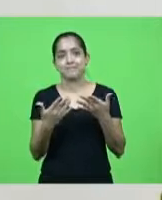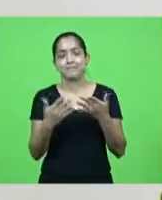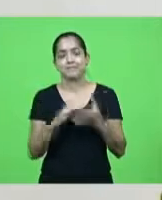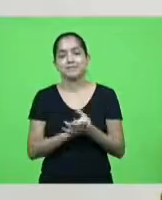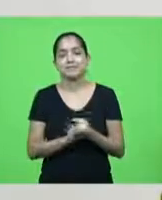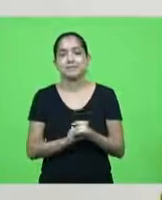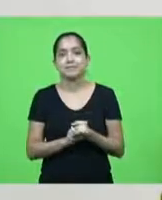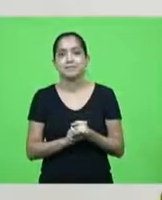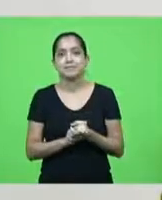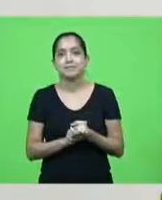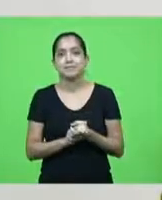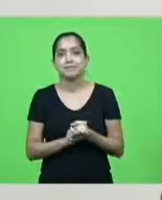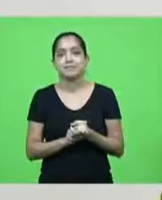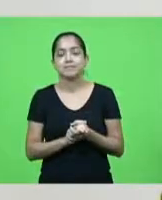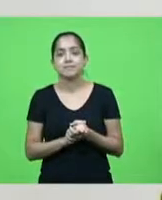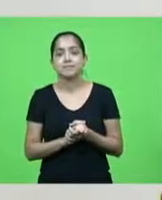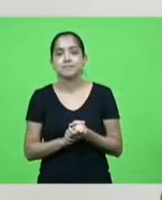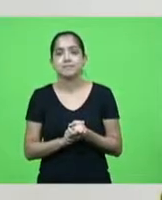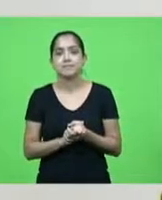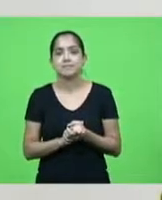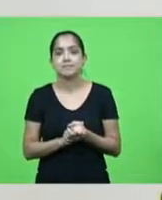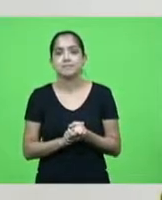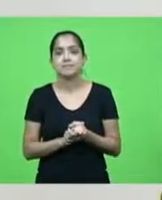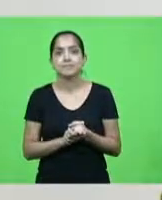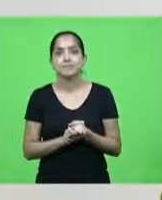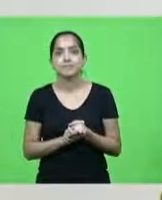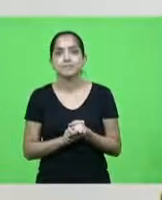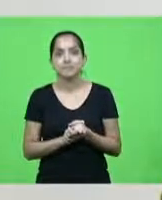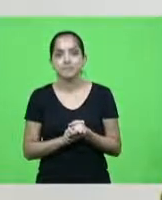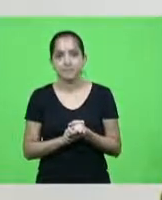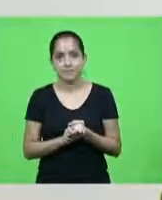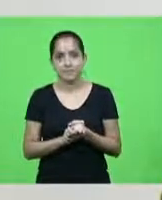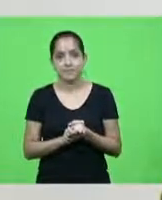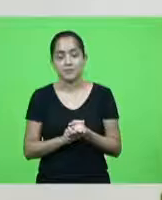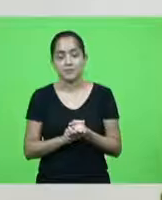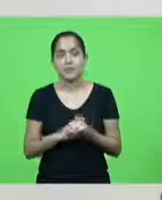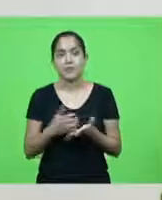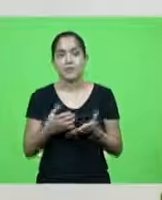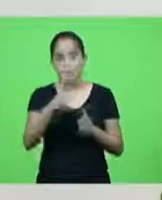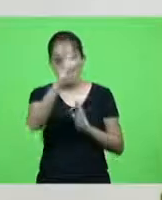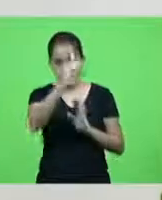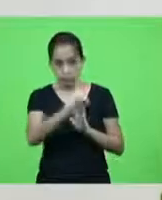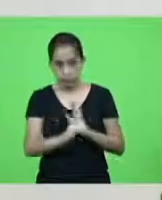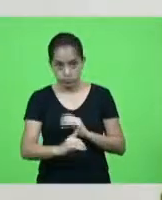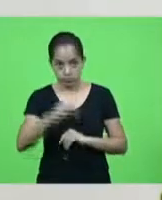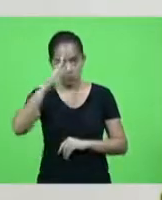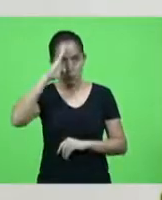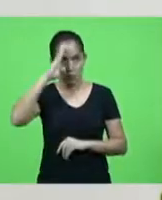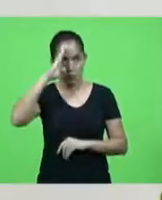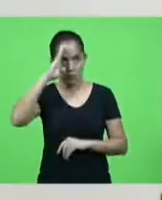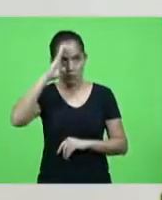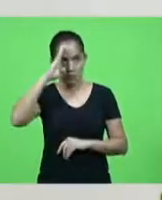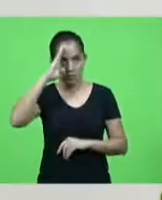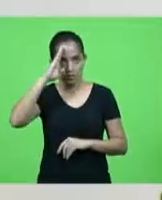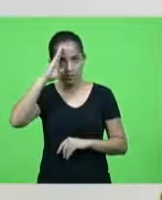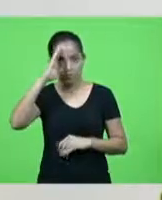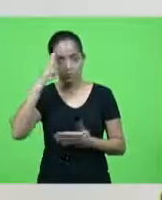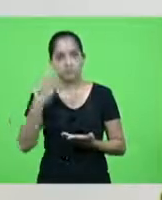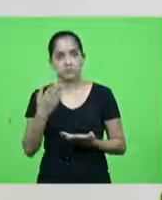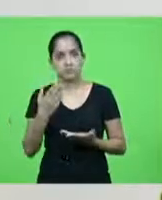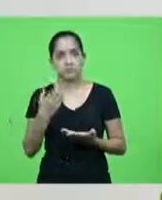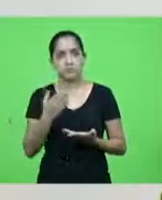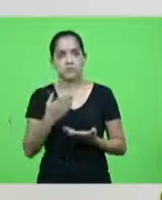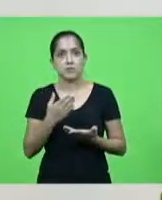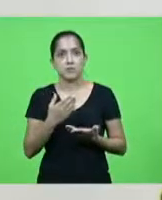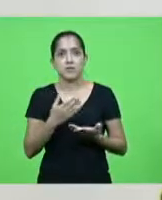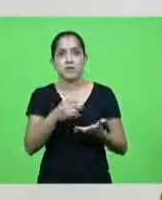volta a dizer o antigo diretor coronel da reserva jamais não